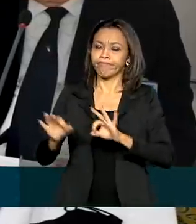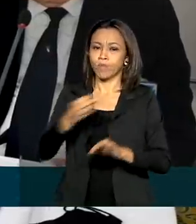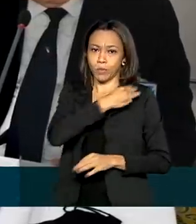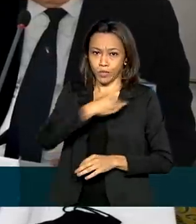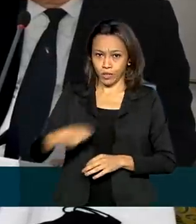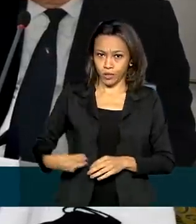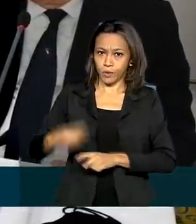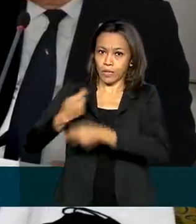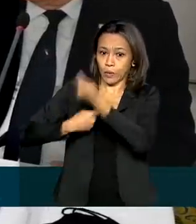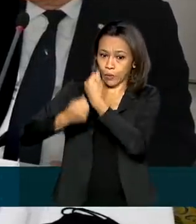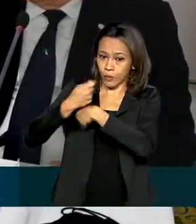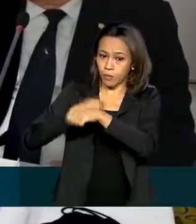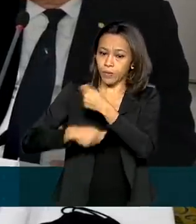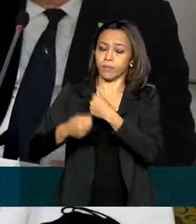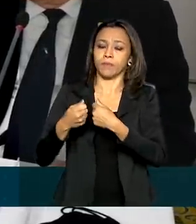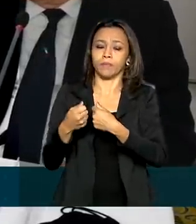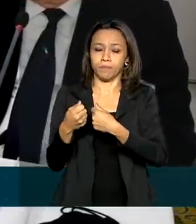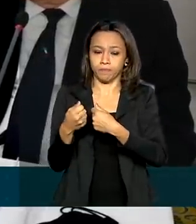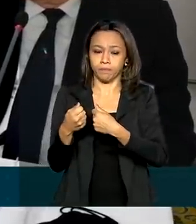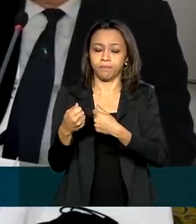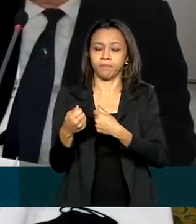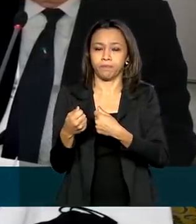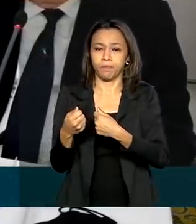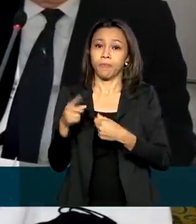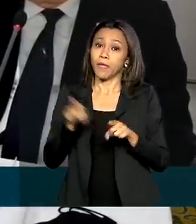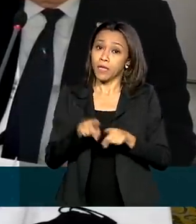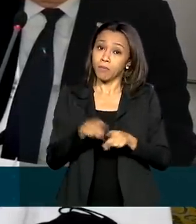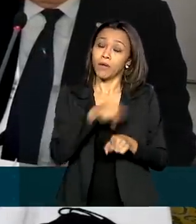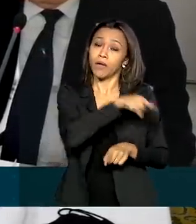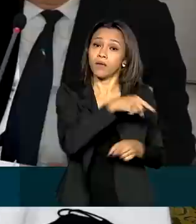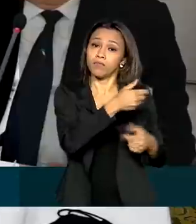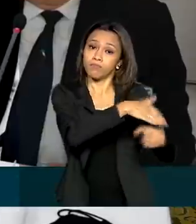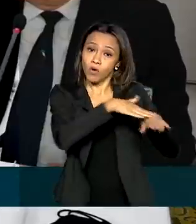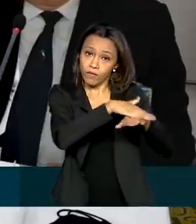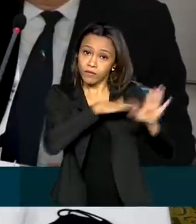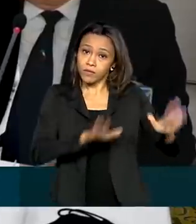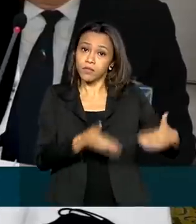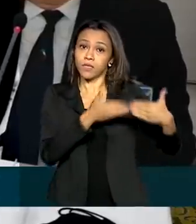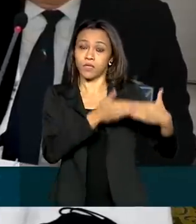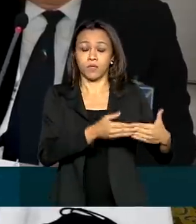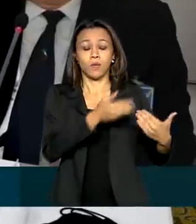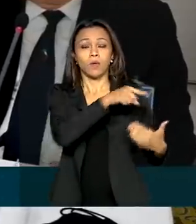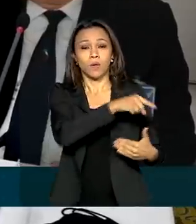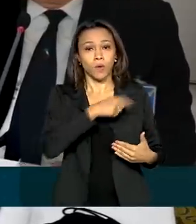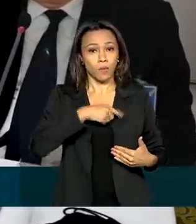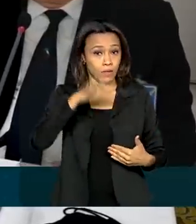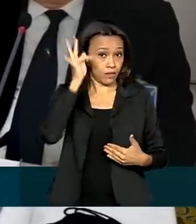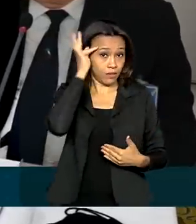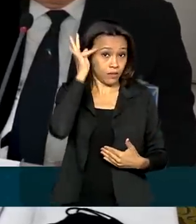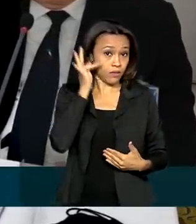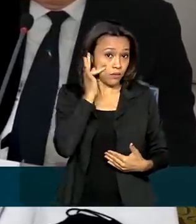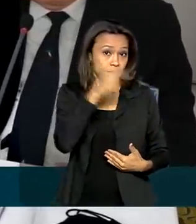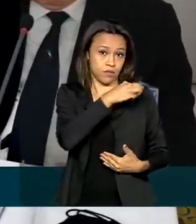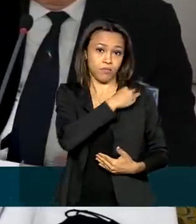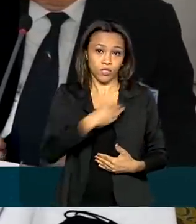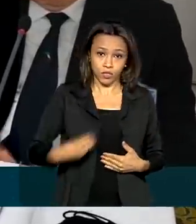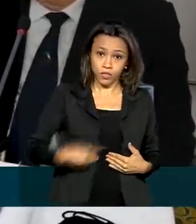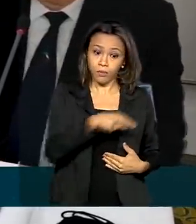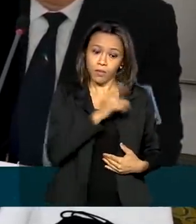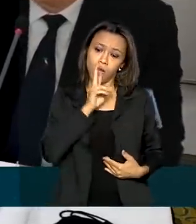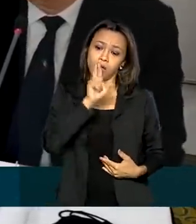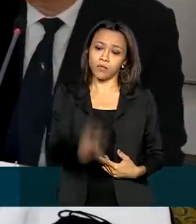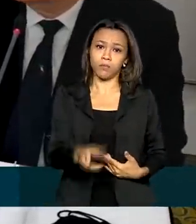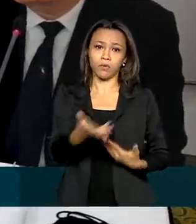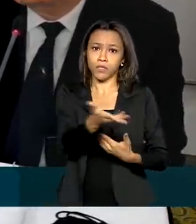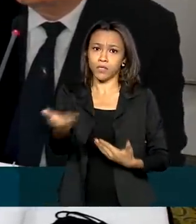de como para a ministra Tereza Cristina, para nós, mais rápido, dar uma resposta a esses preços